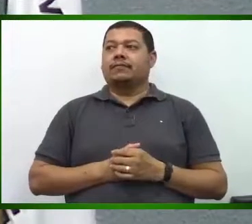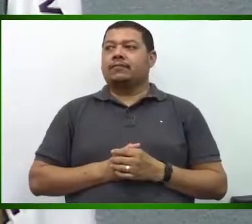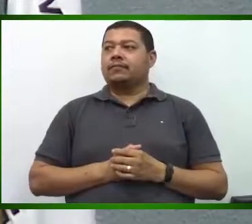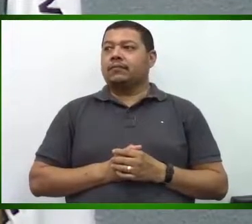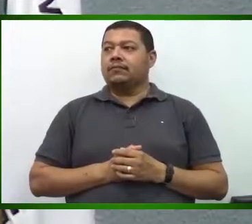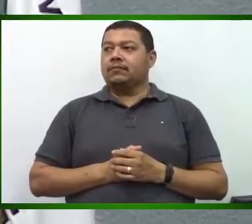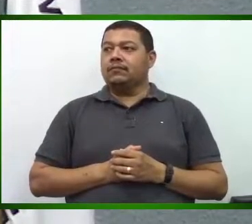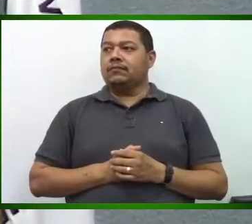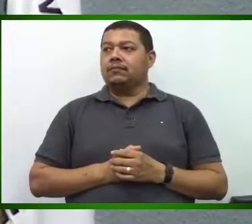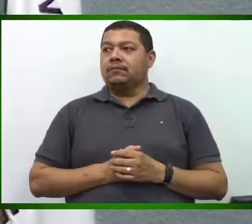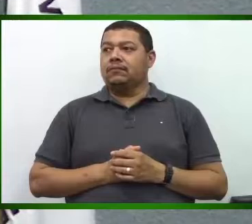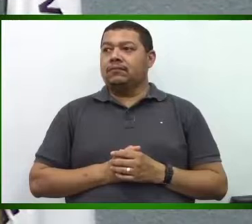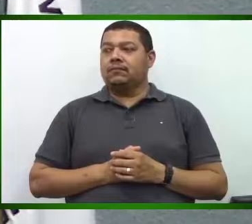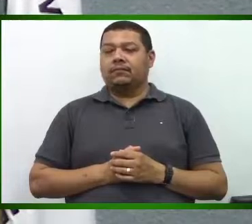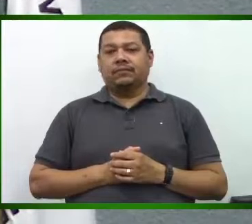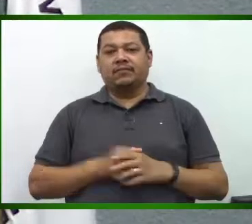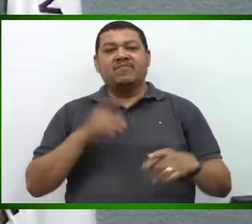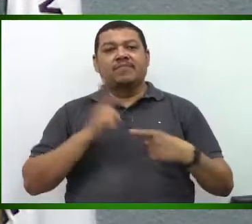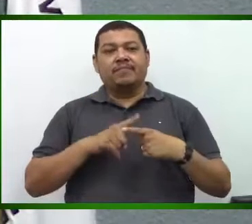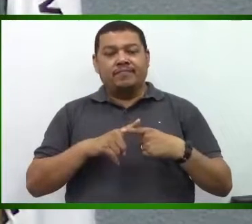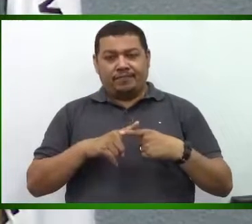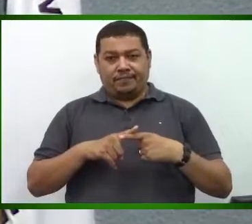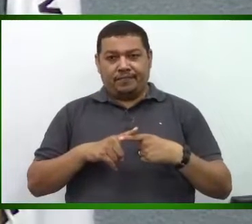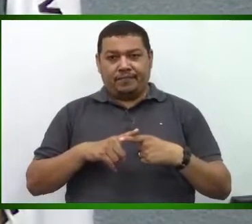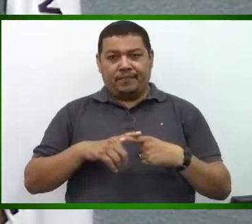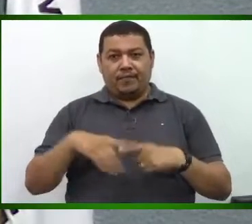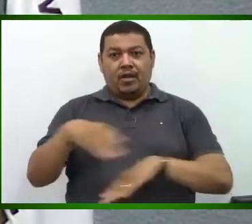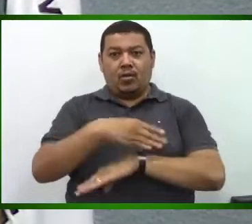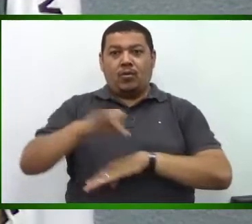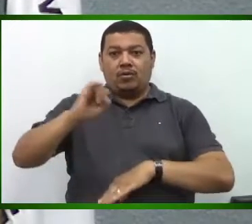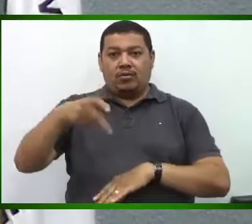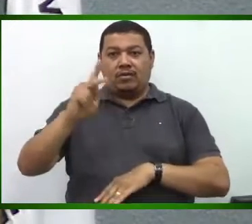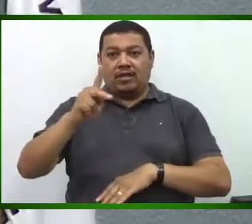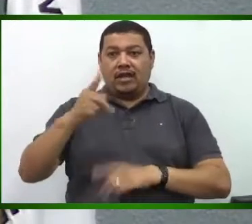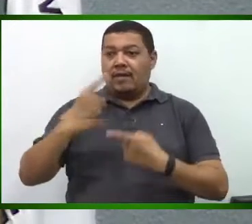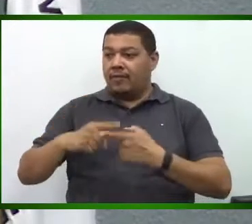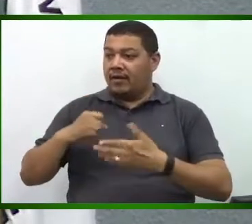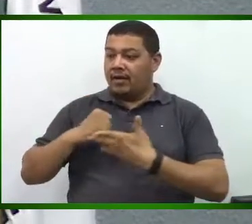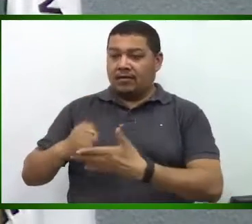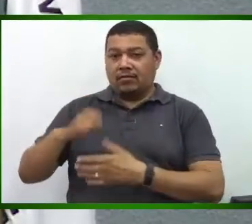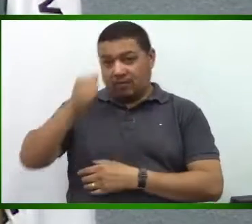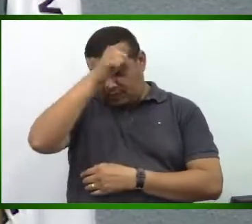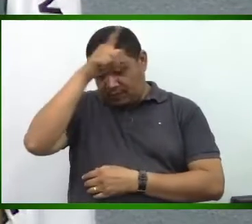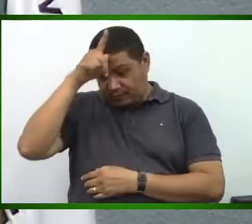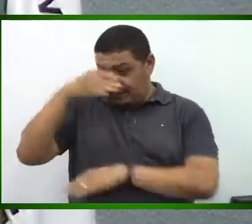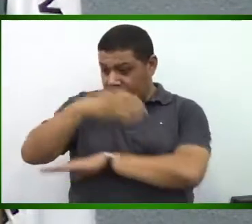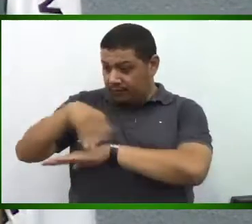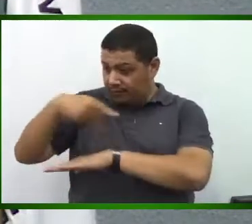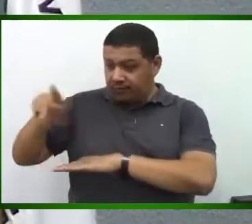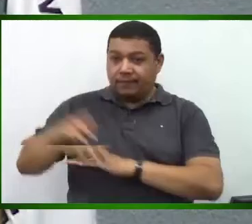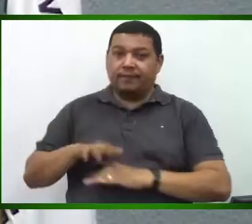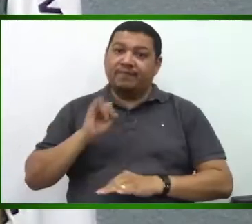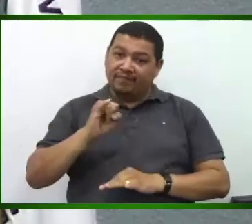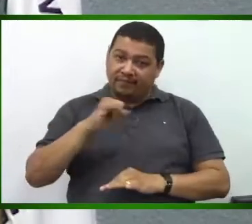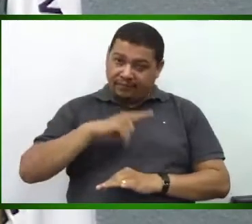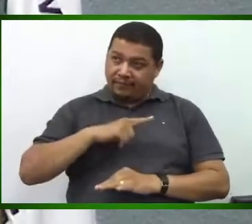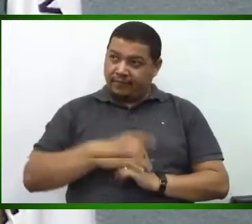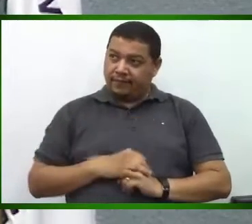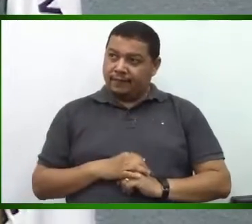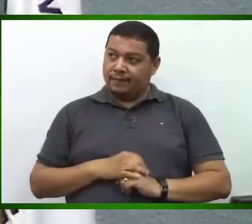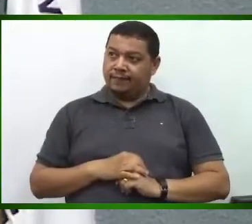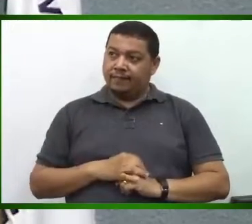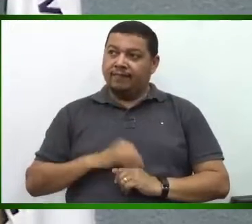de que está contemplando o prefeito que mora naquela avenida, porque se tivesse